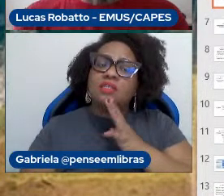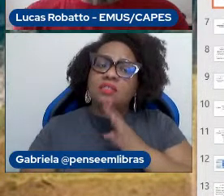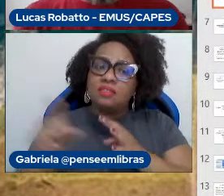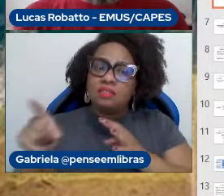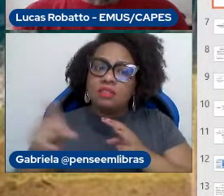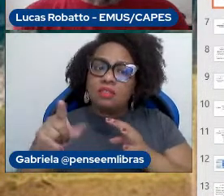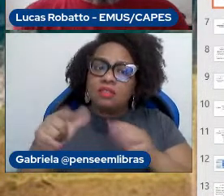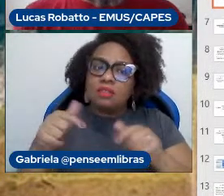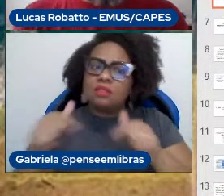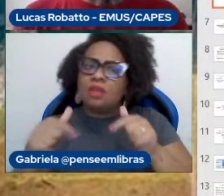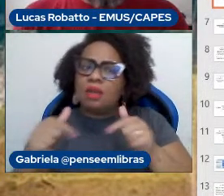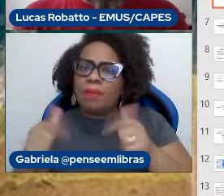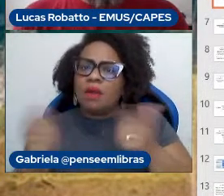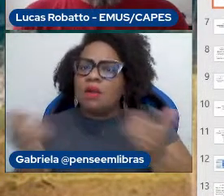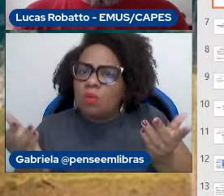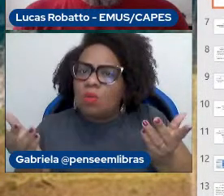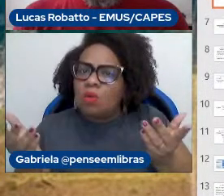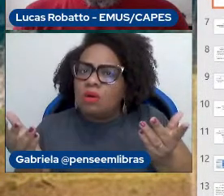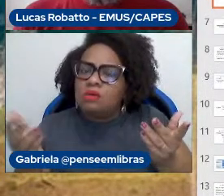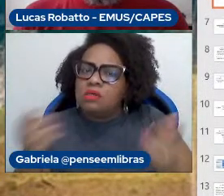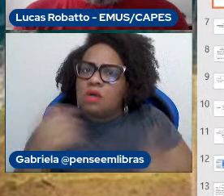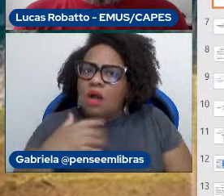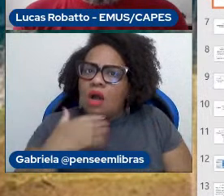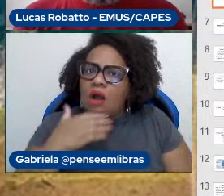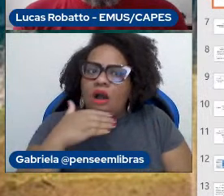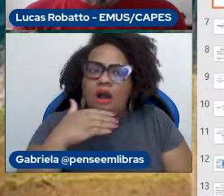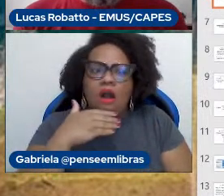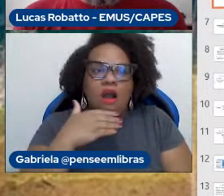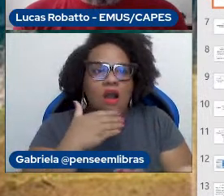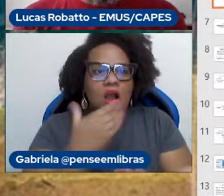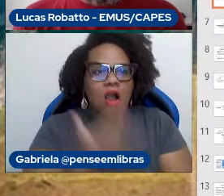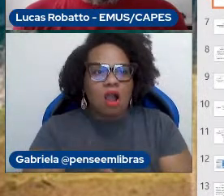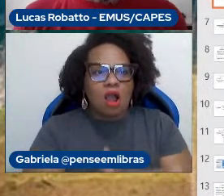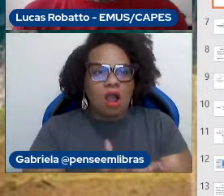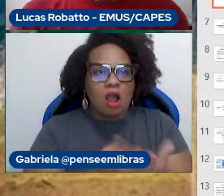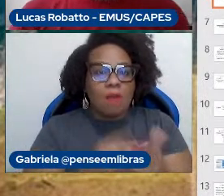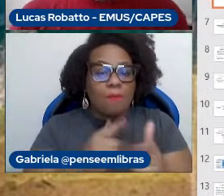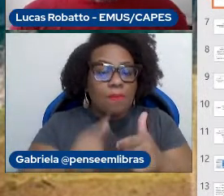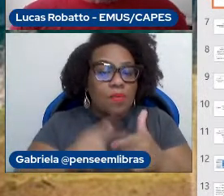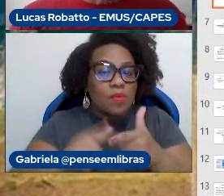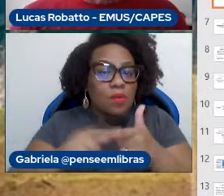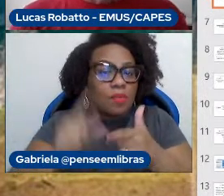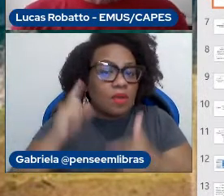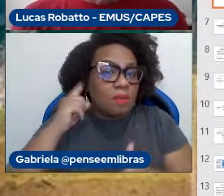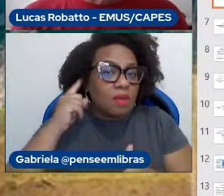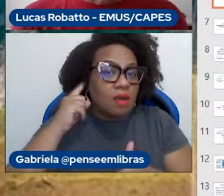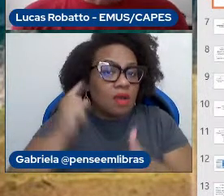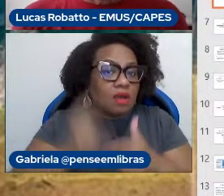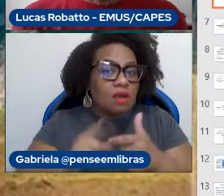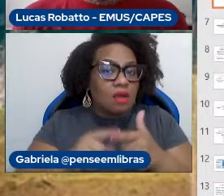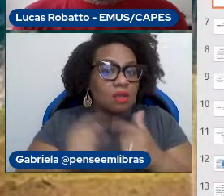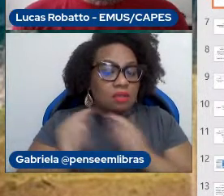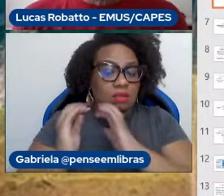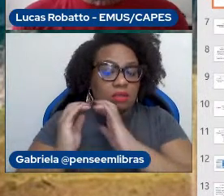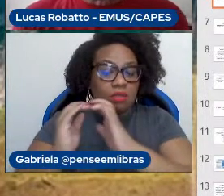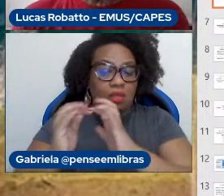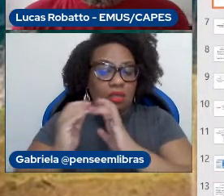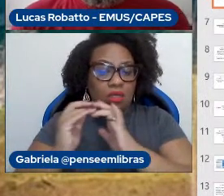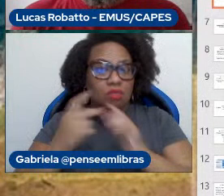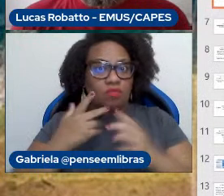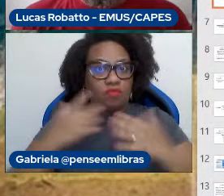fiquei muito impressionado em ver que basicamente eram questões auditivas e nervosas, não se falava da postura do corpo, também,